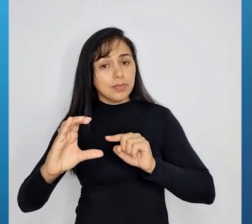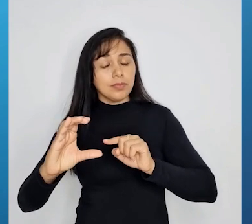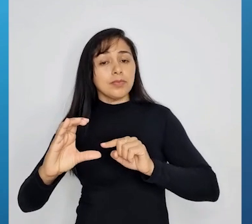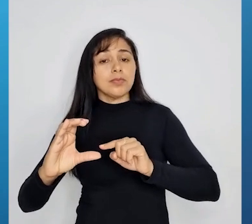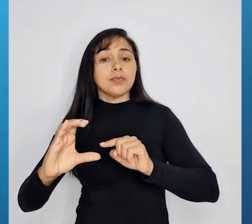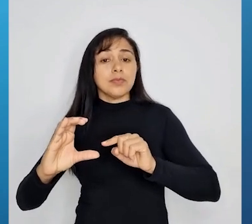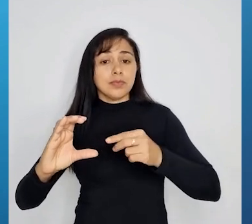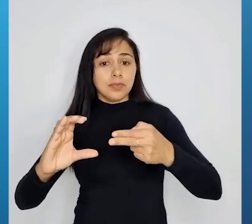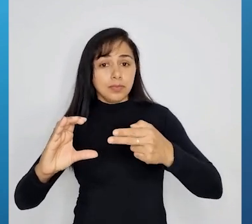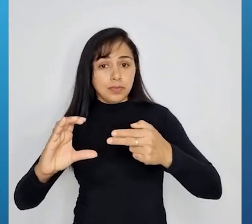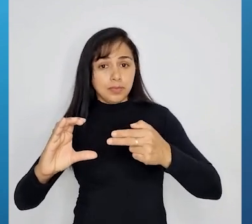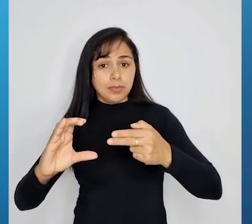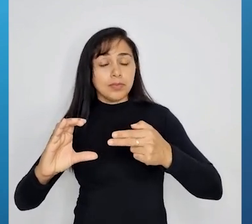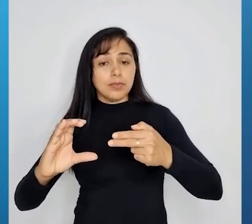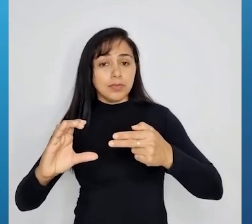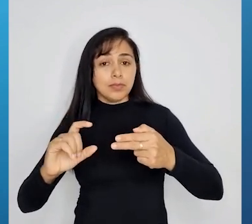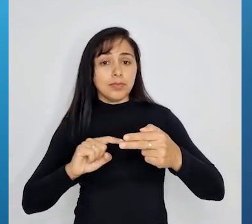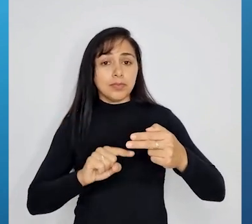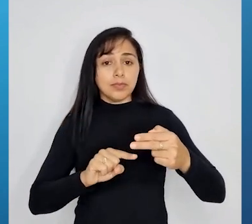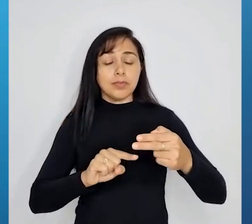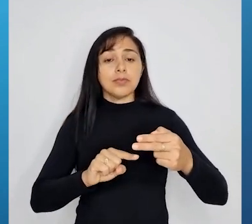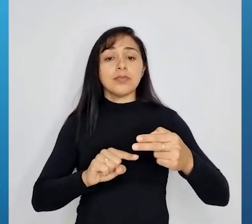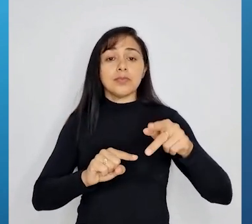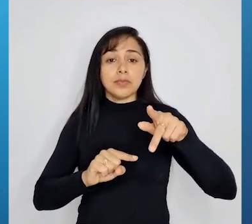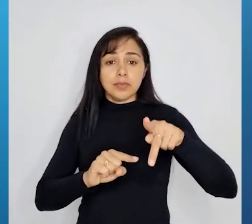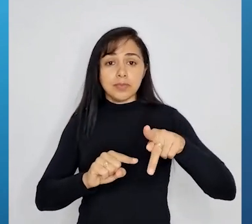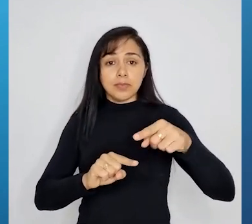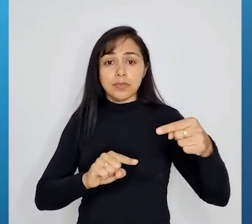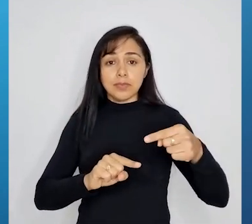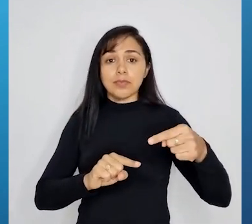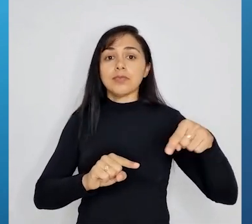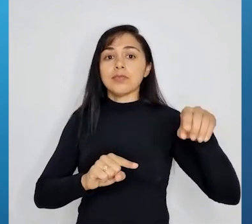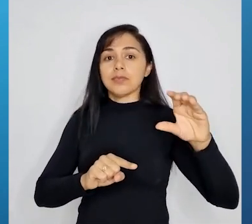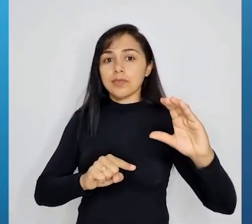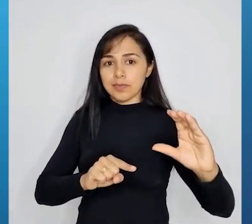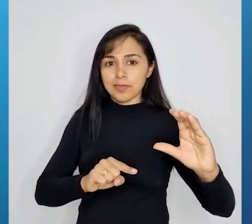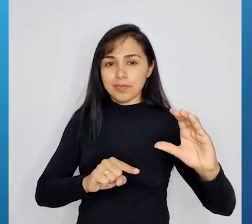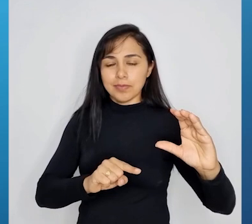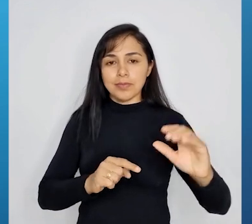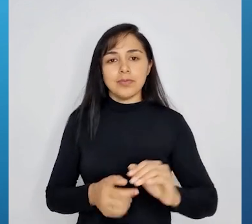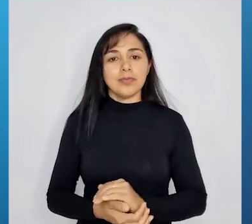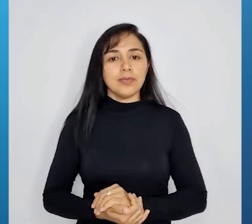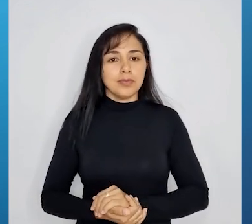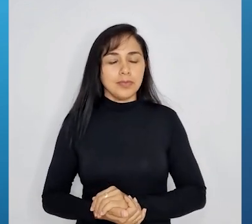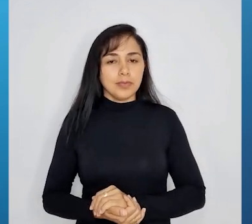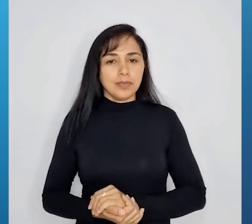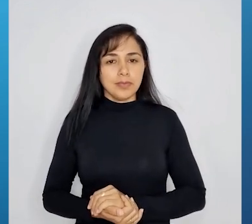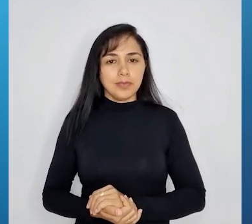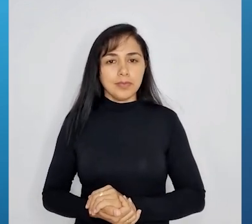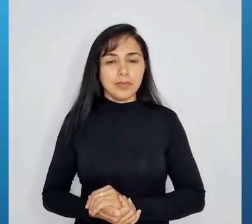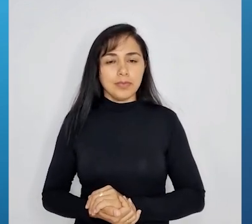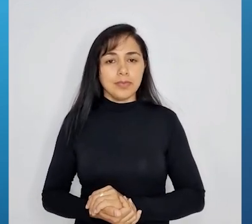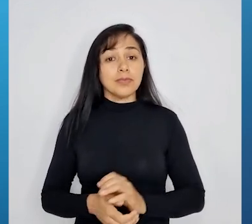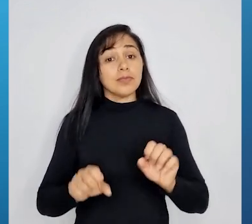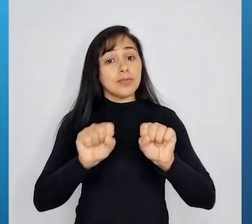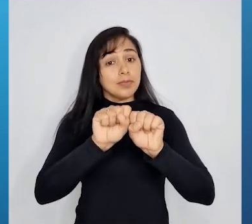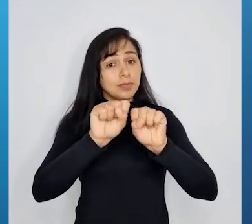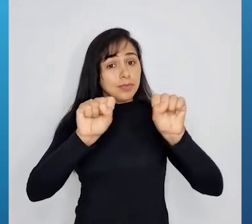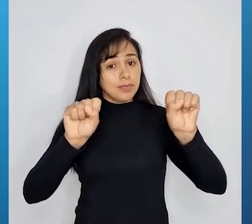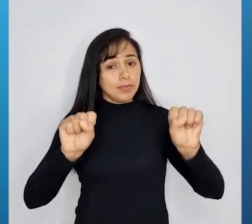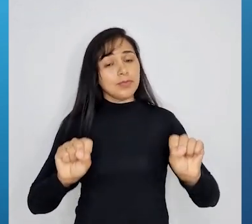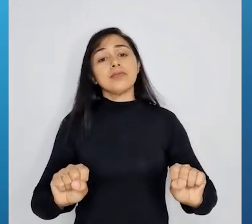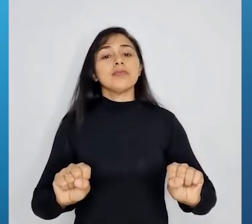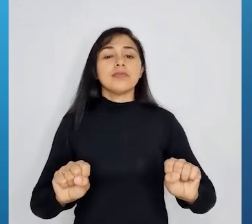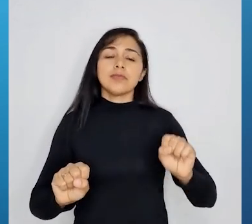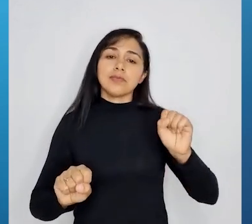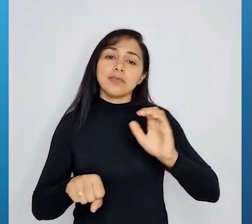e ficaria assim. P menos C igual a menos 2. E aí o nosso sistema, ele fica mais fácil de